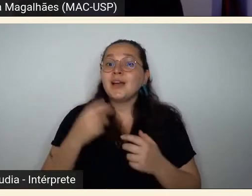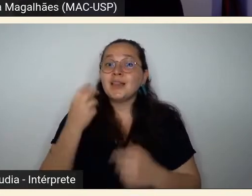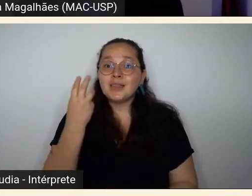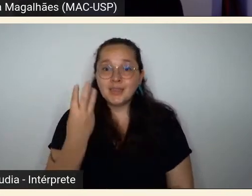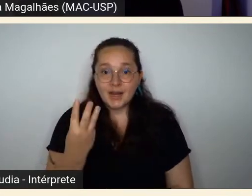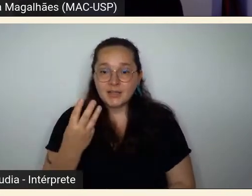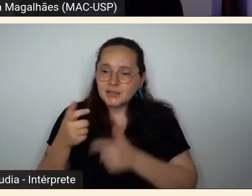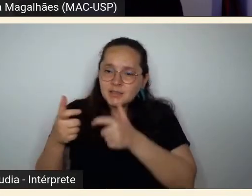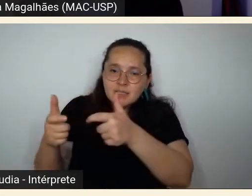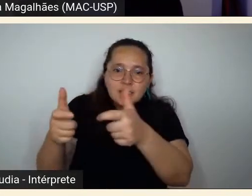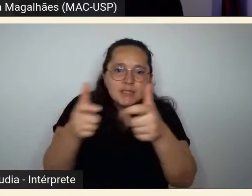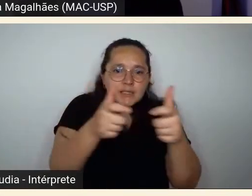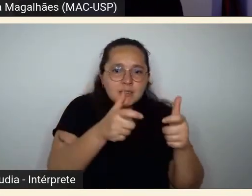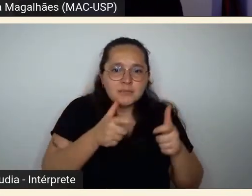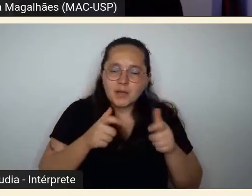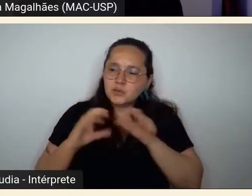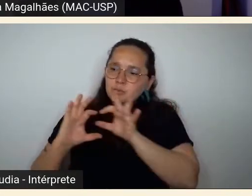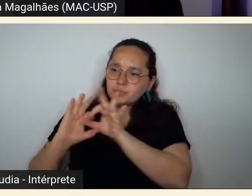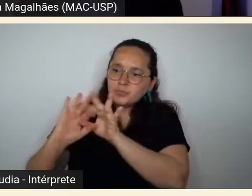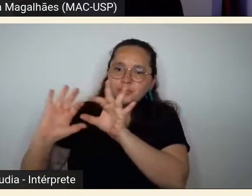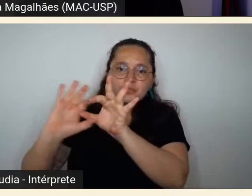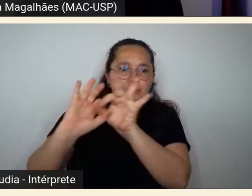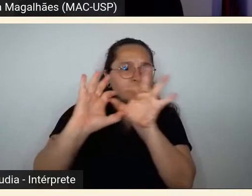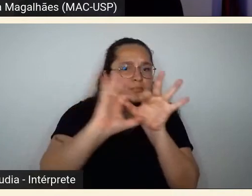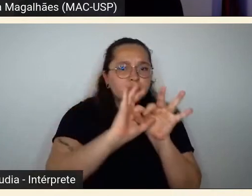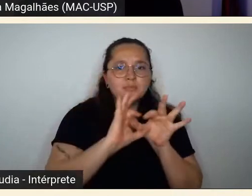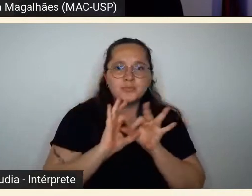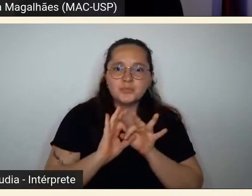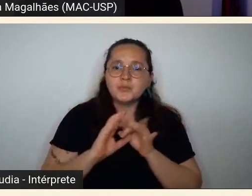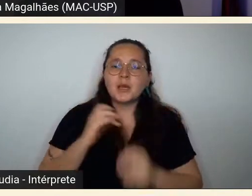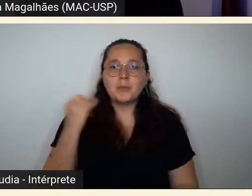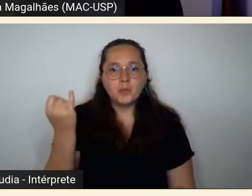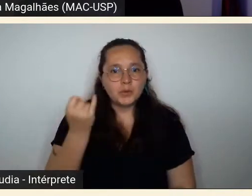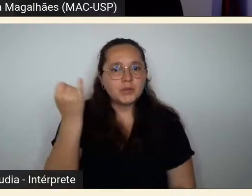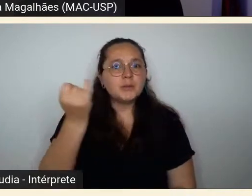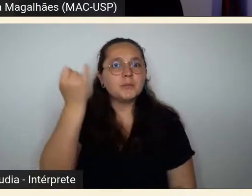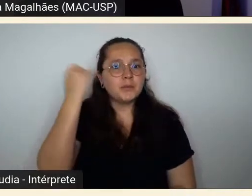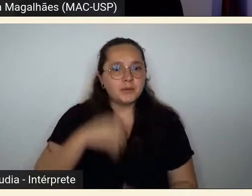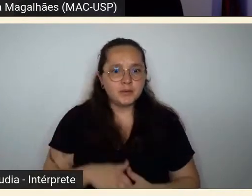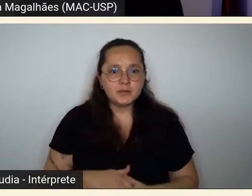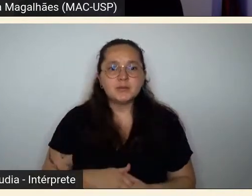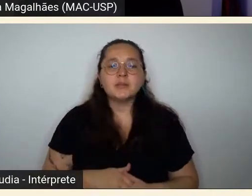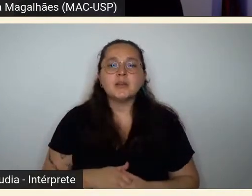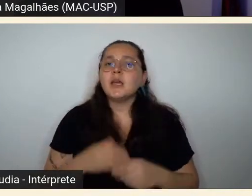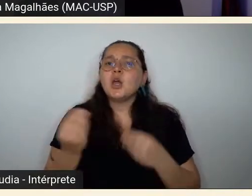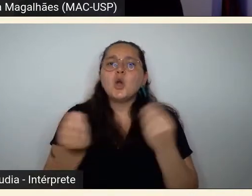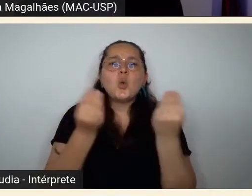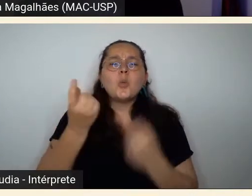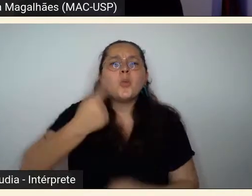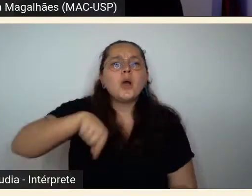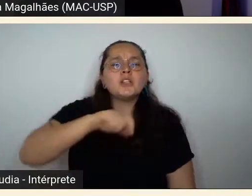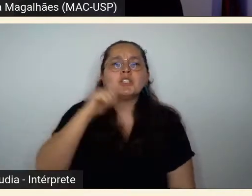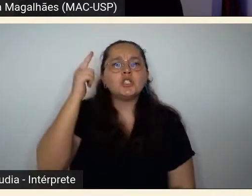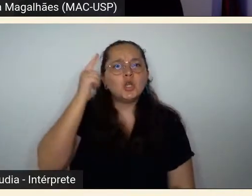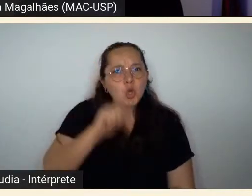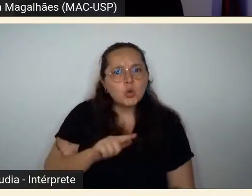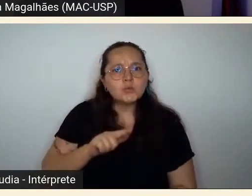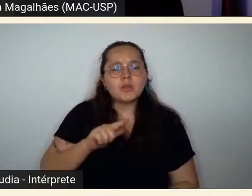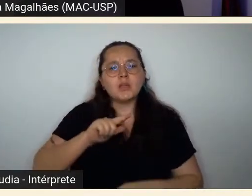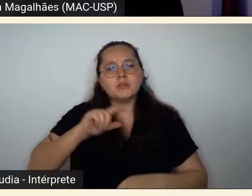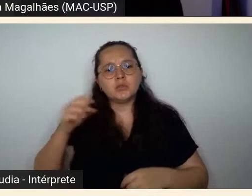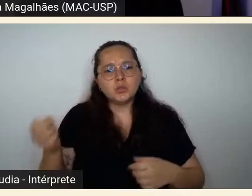e exemplar de como podemos abrir caminhos a partir do momento em que